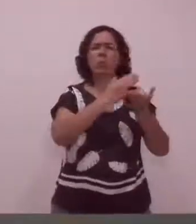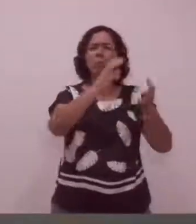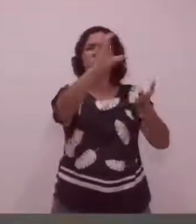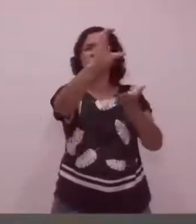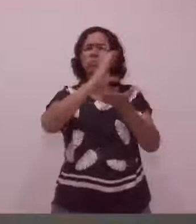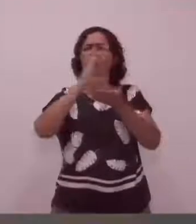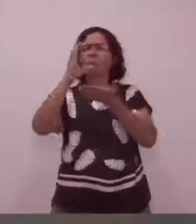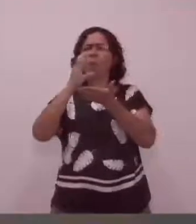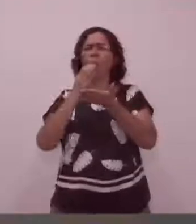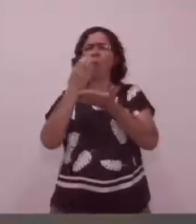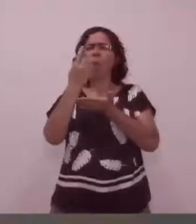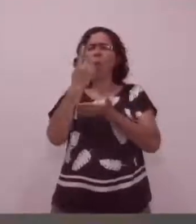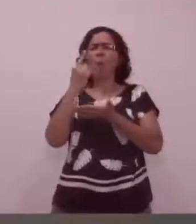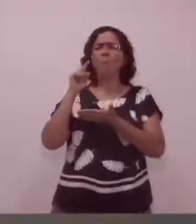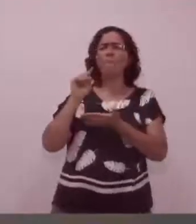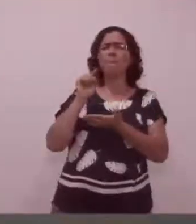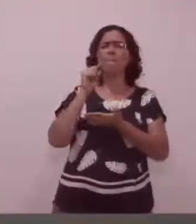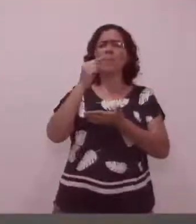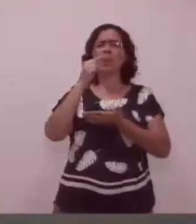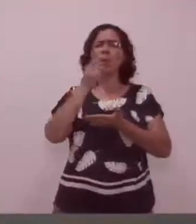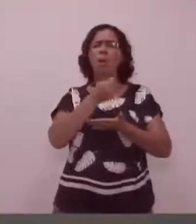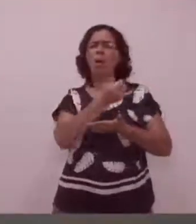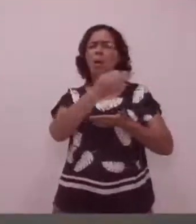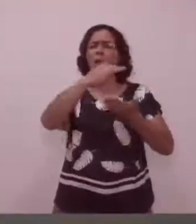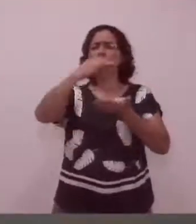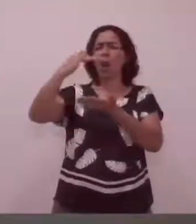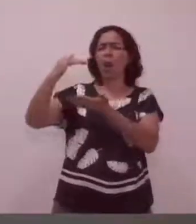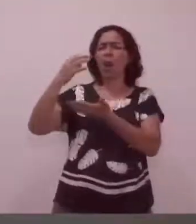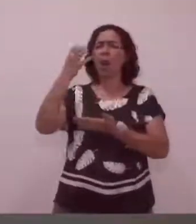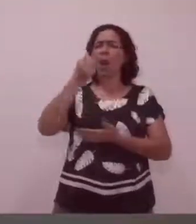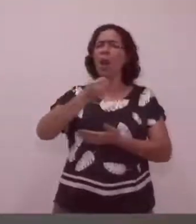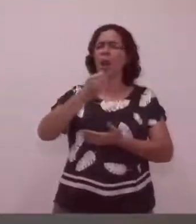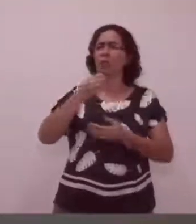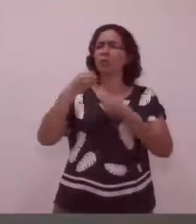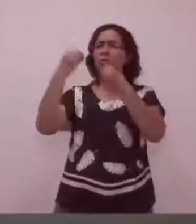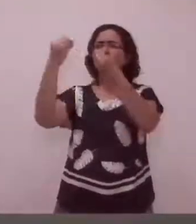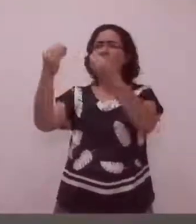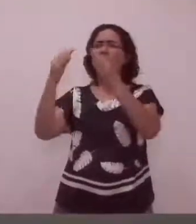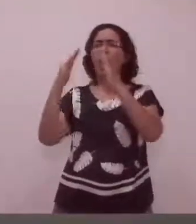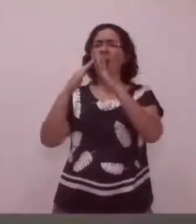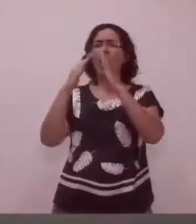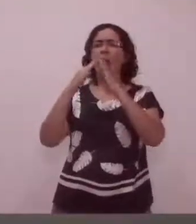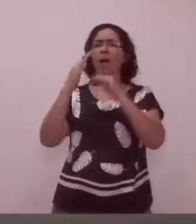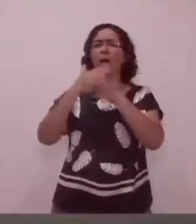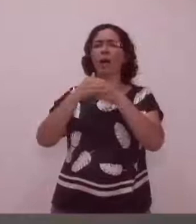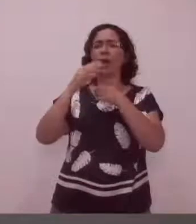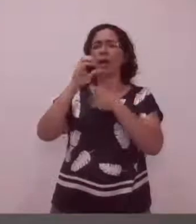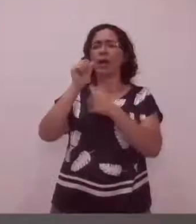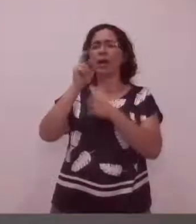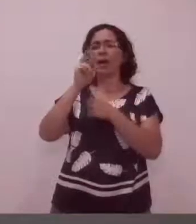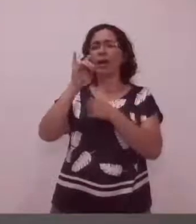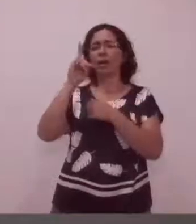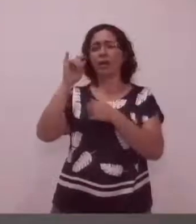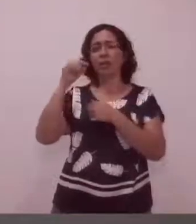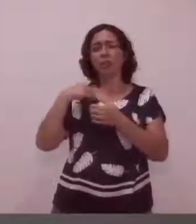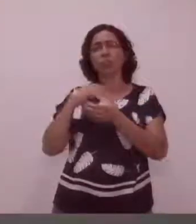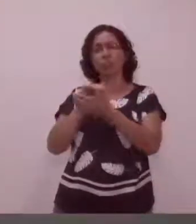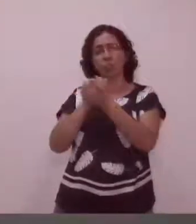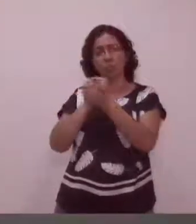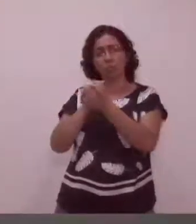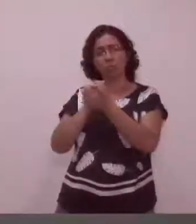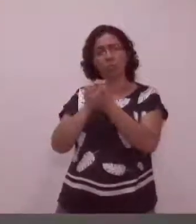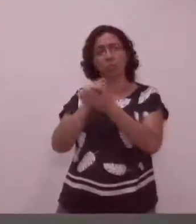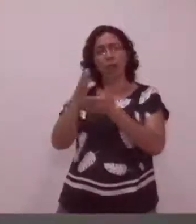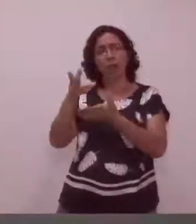leite ao Lar da Caridade. Então quero cumprimentá-lo aqui dessa tribuna, porque são